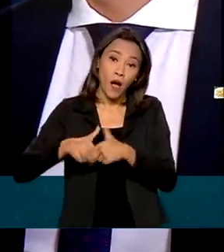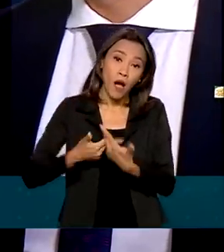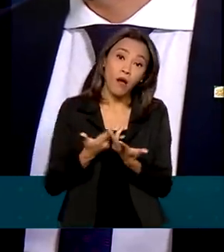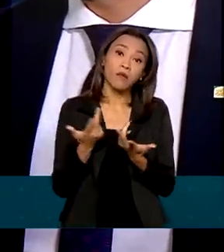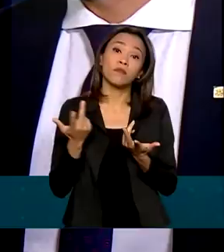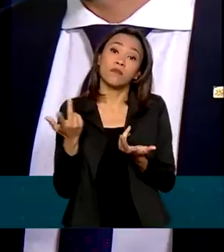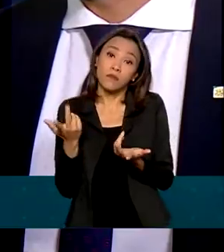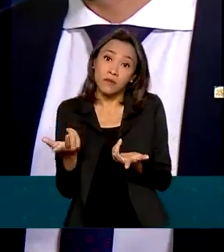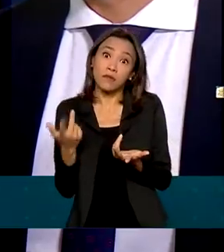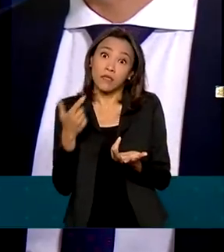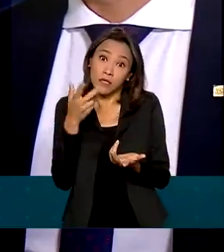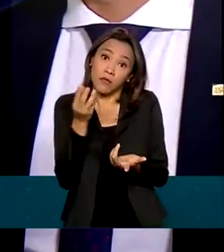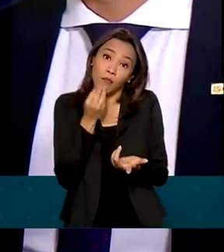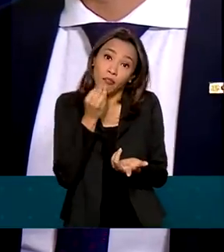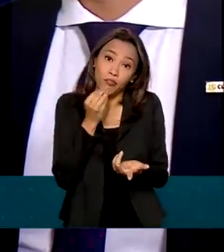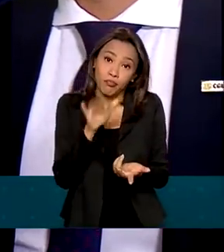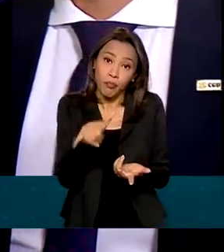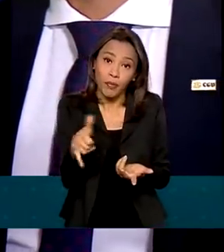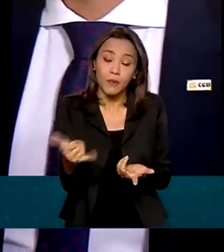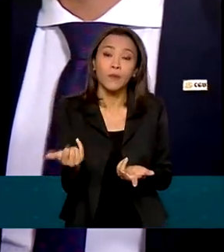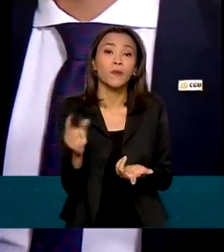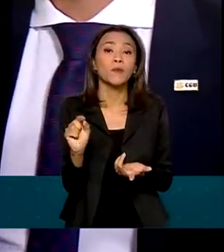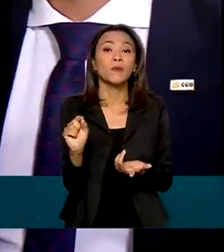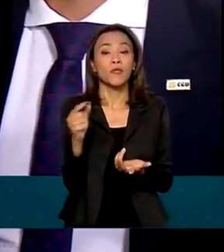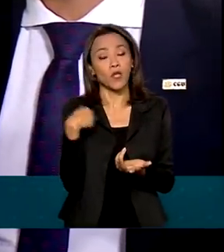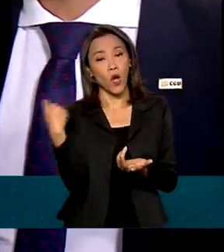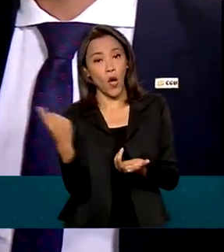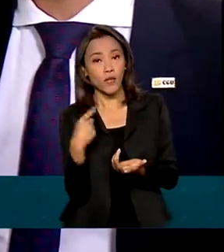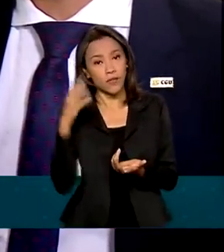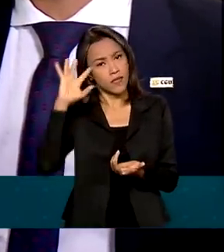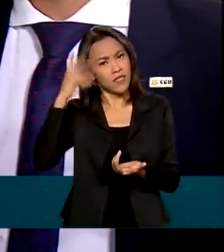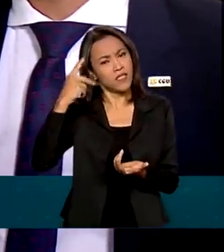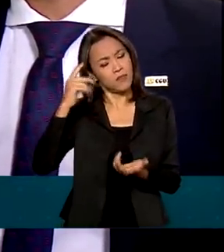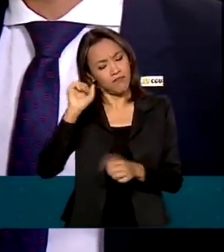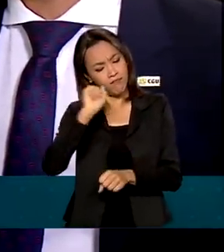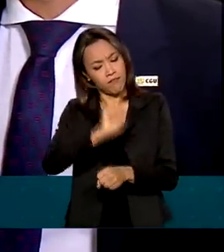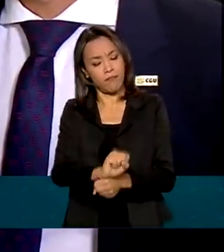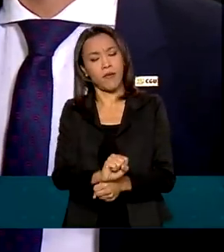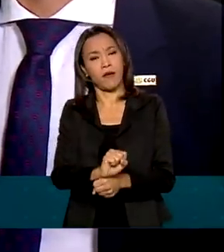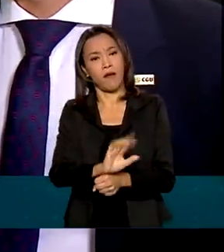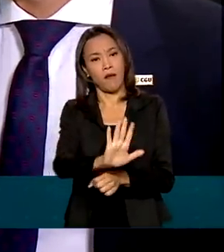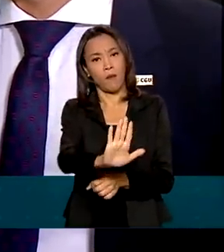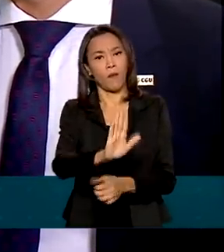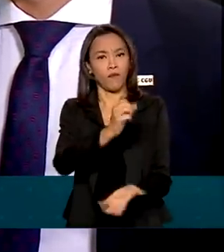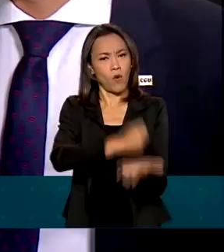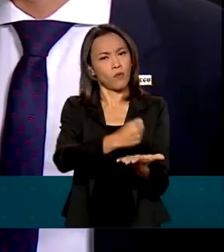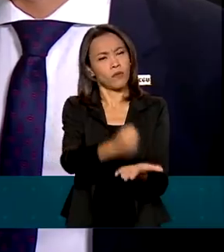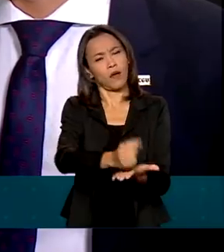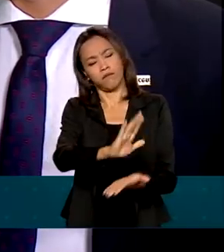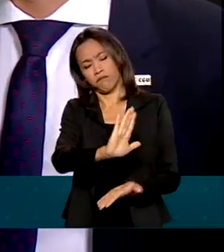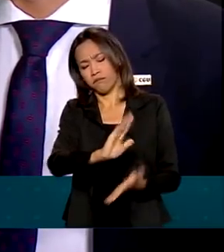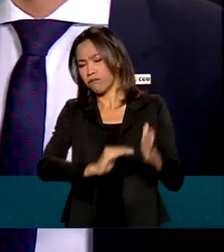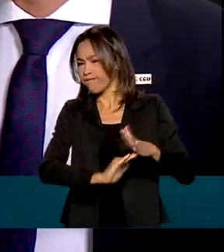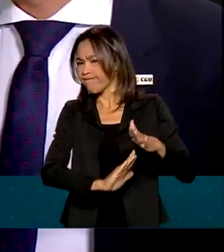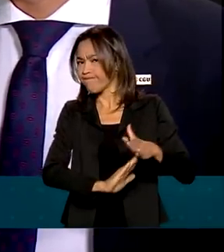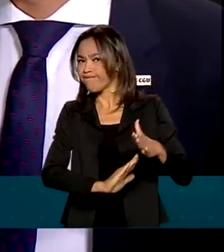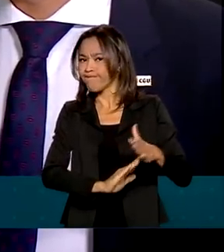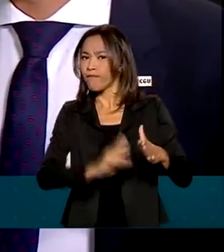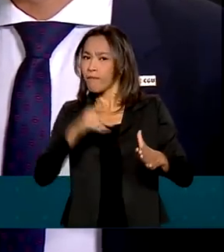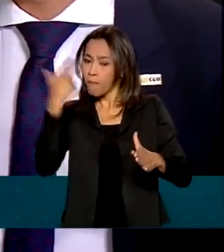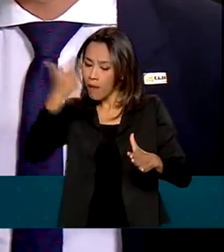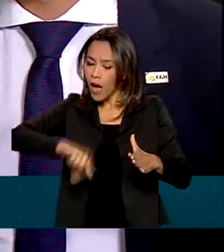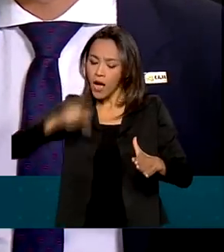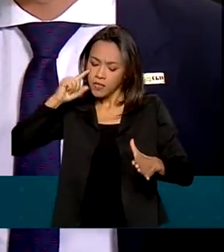conveniência e oportunidade, decidimos suspender o contrato para que análises mais